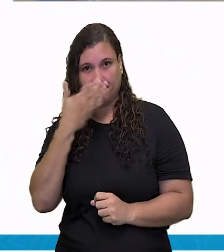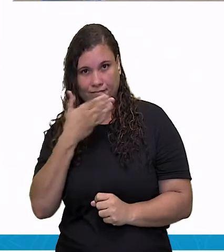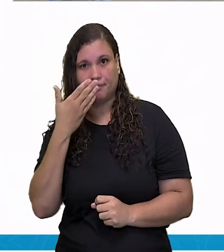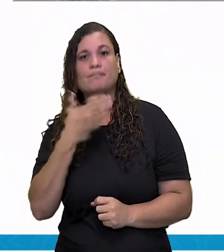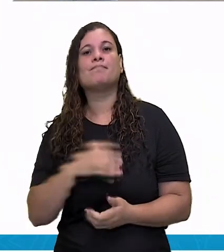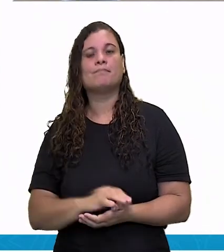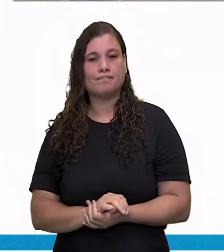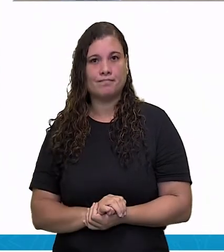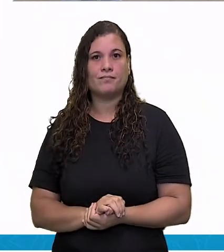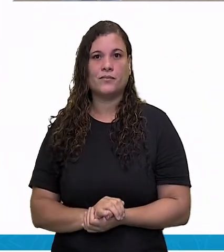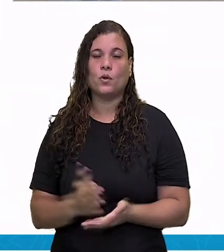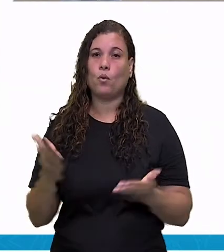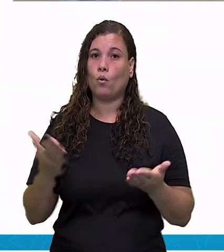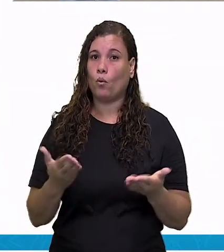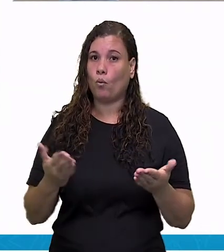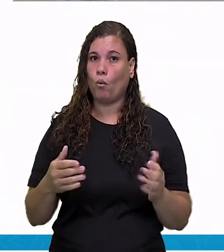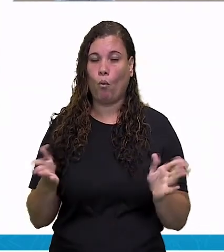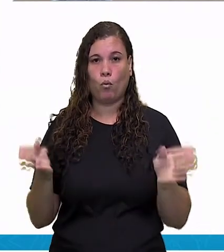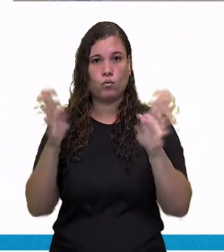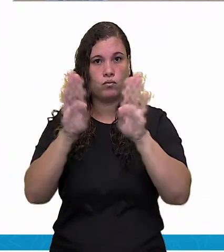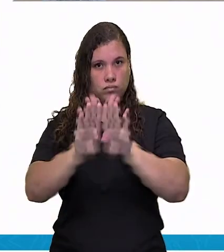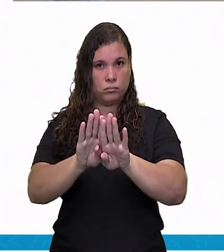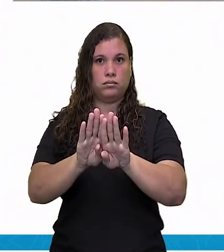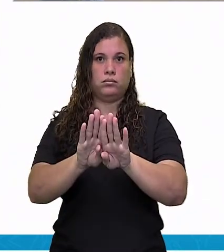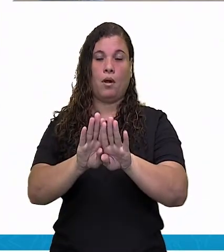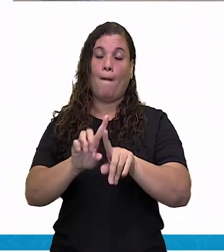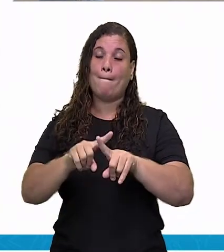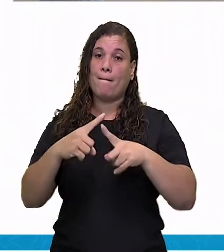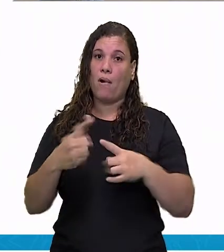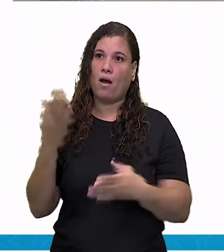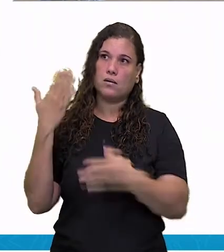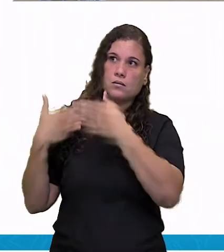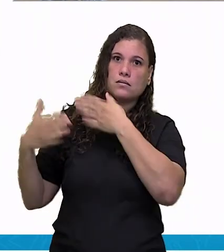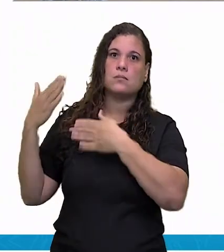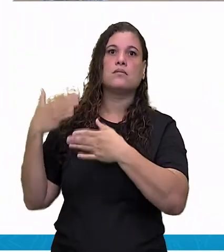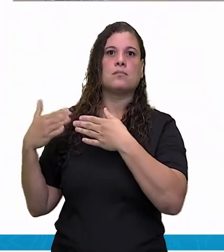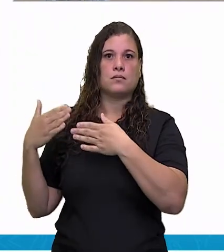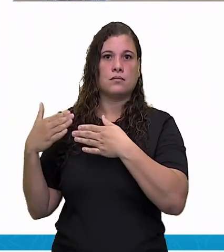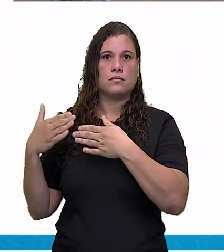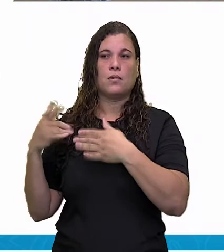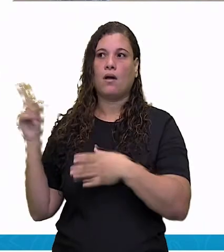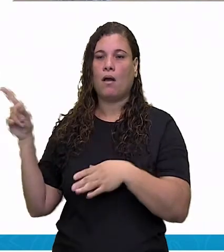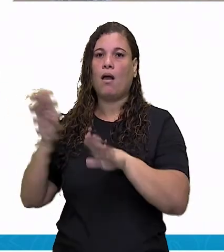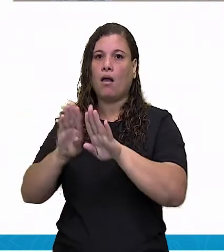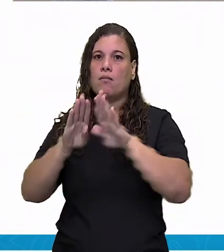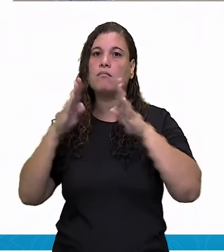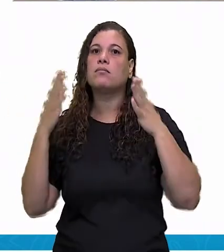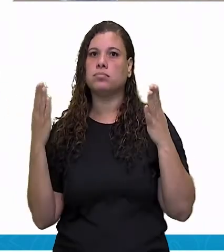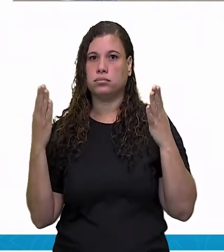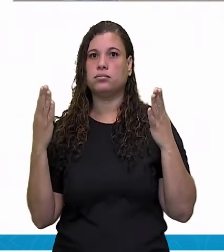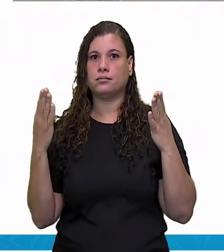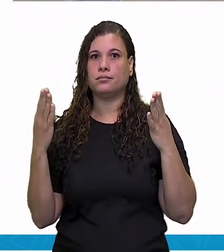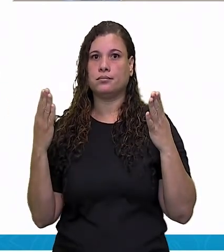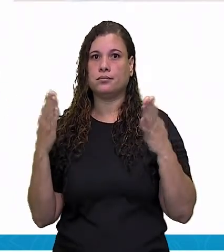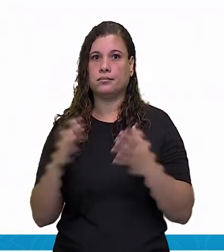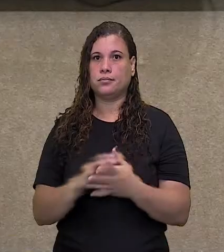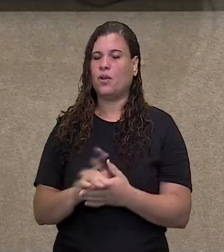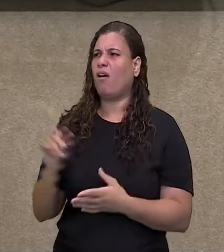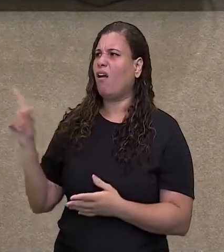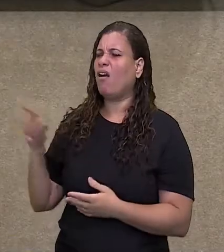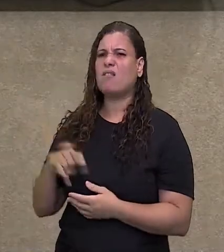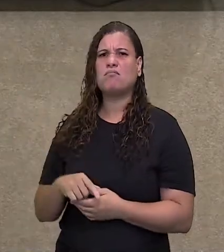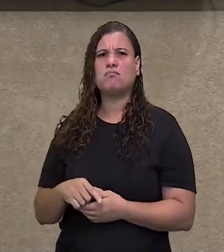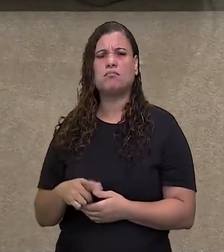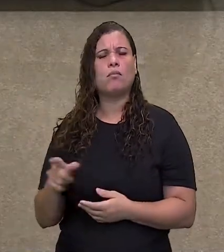Deliberativo de Patrimônio Cultural de Governador Valadares em abril de 2001. Ela foi indicada